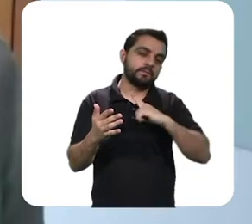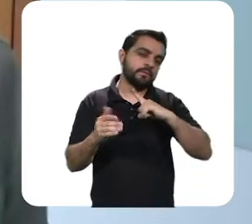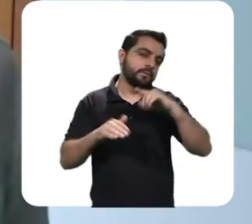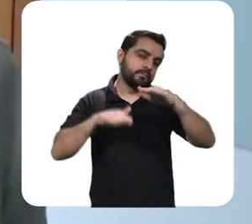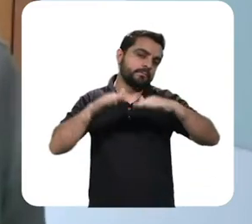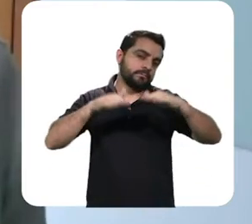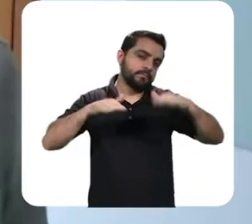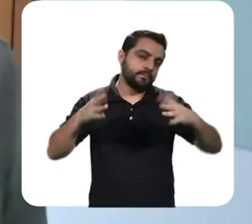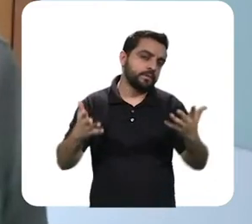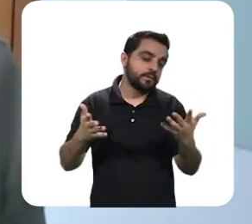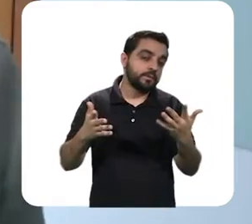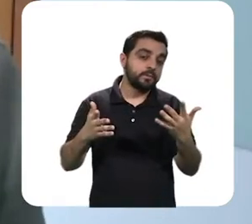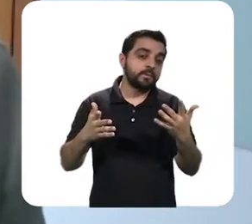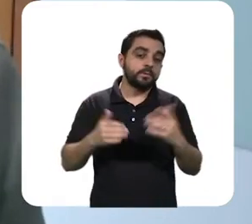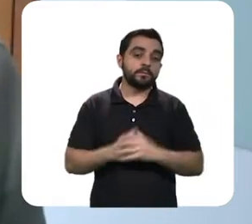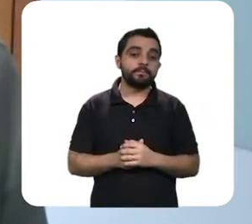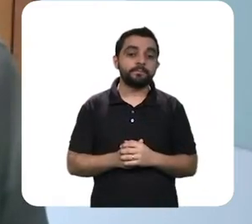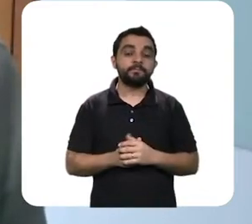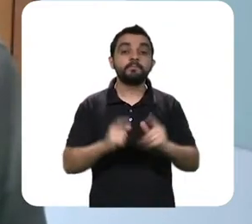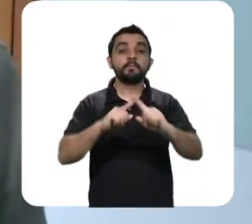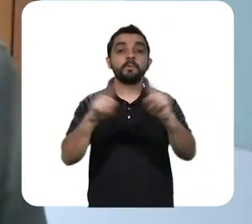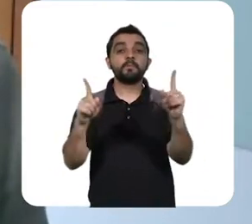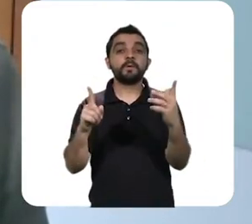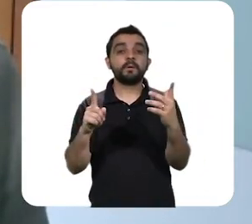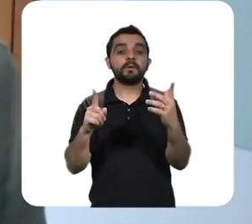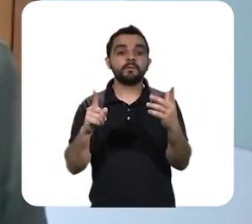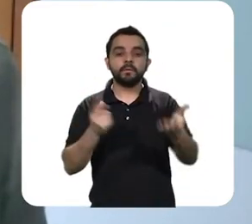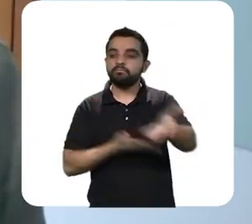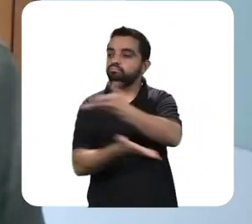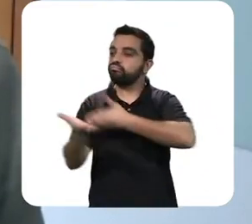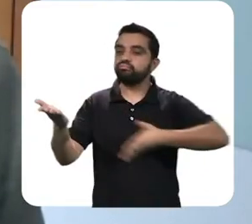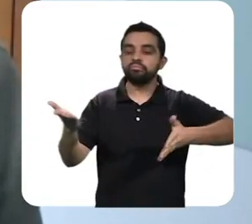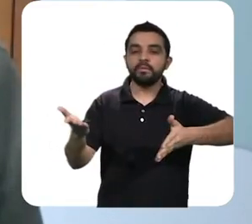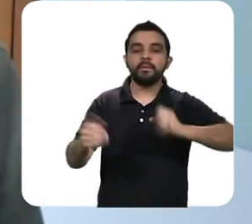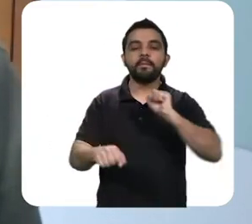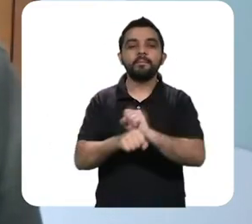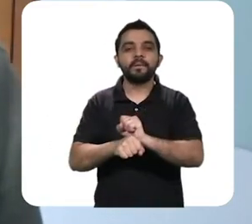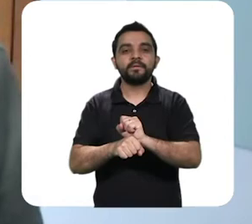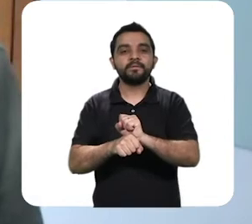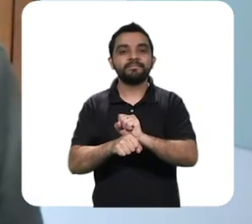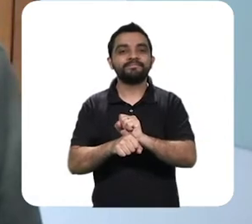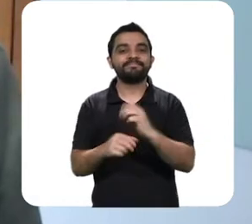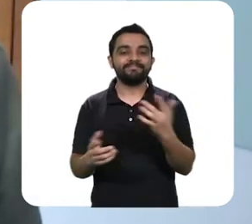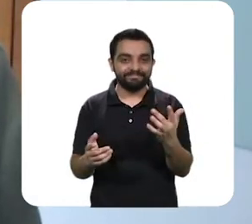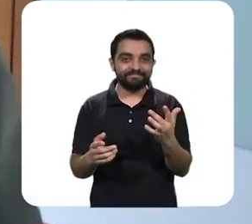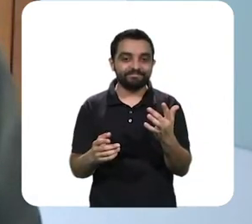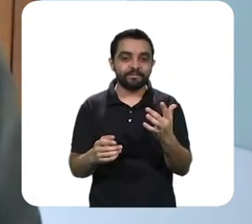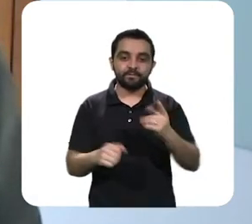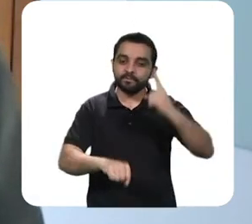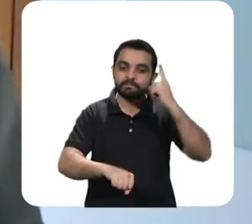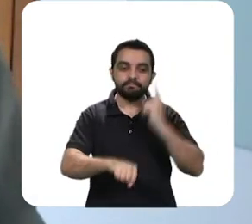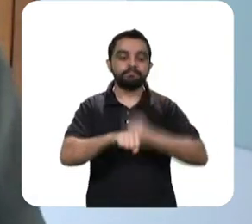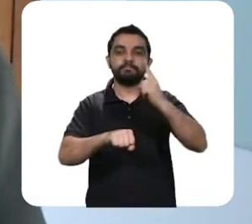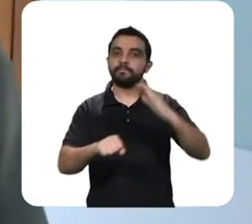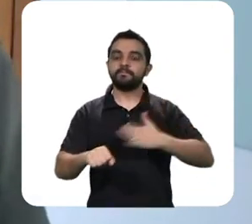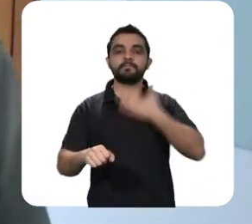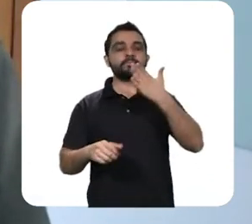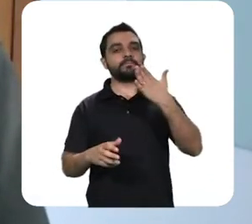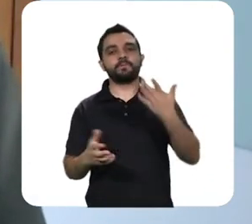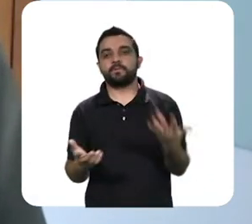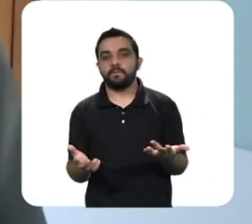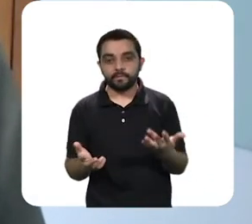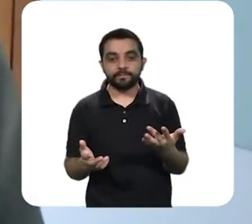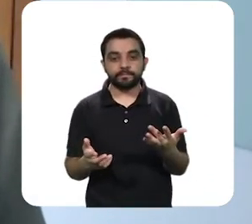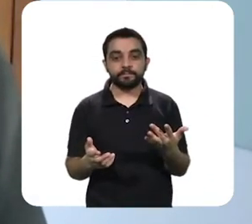guardadas as proporções, o sangue parou de circular no organismo ou em parte do organismo, então, esse choque foi